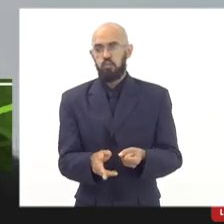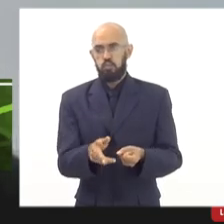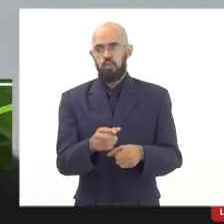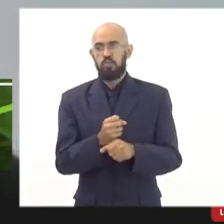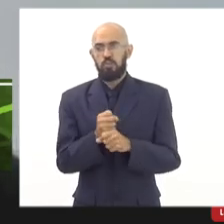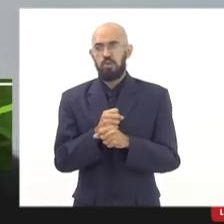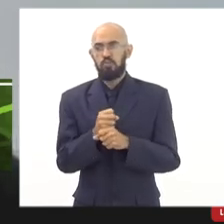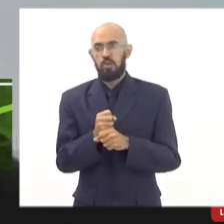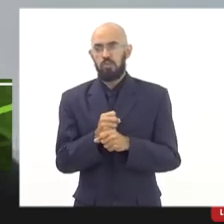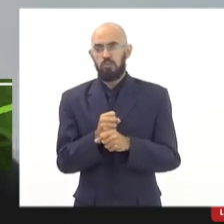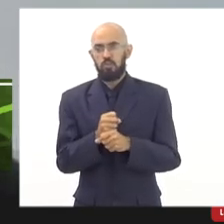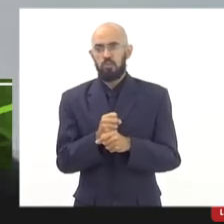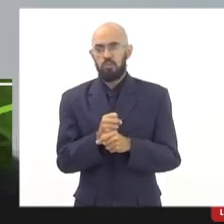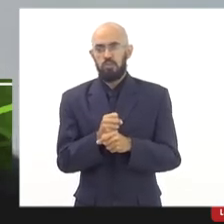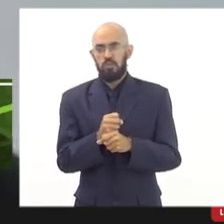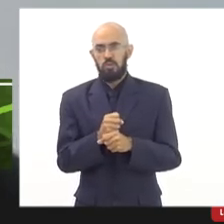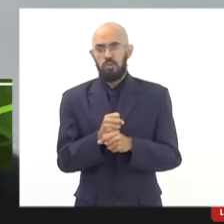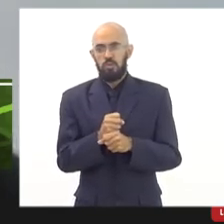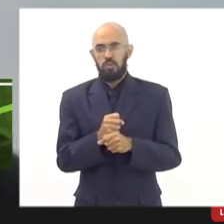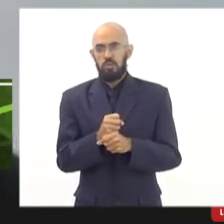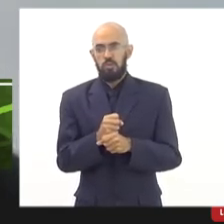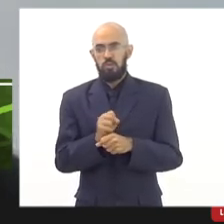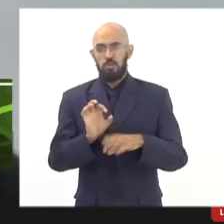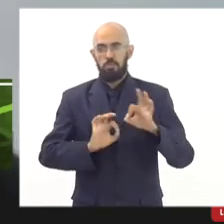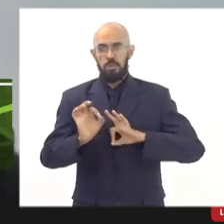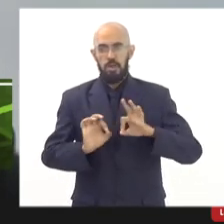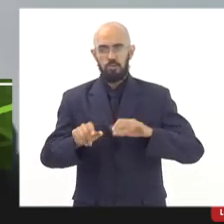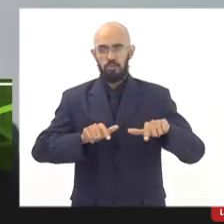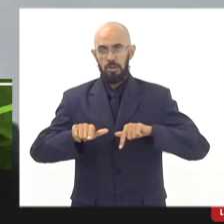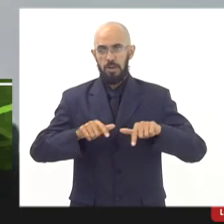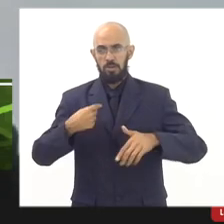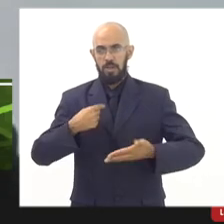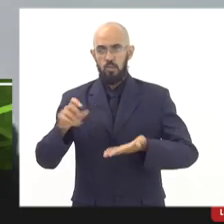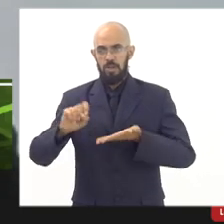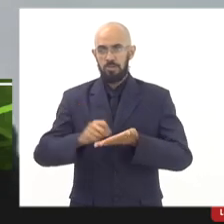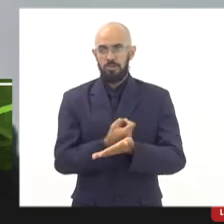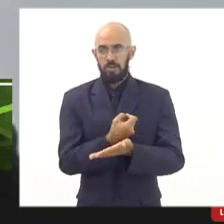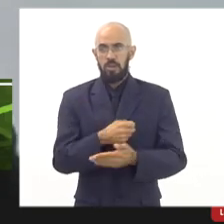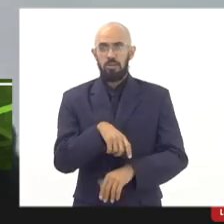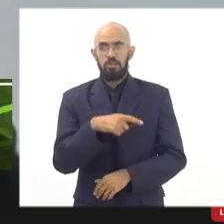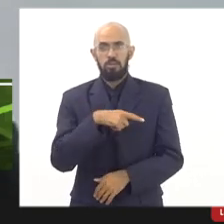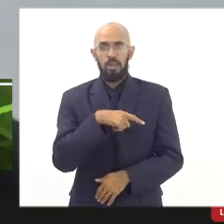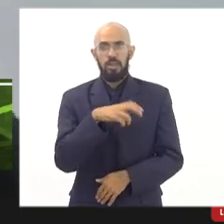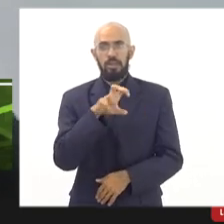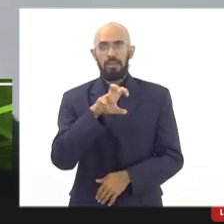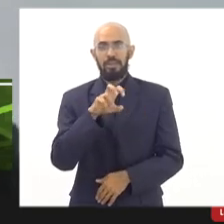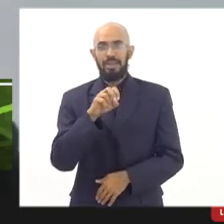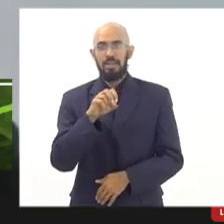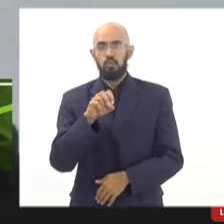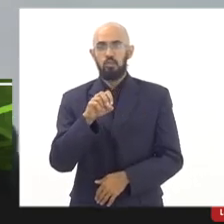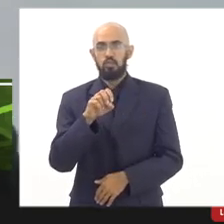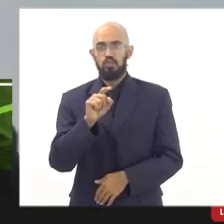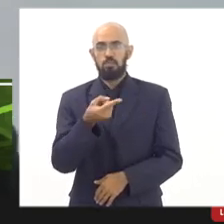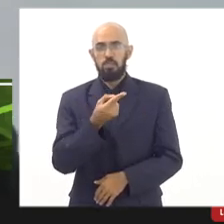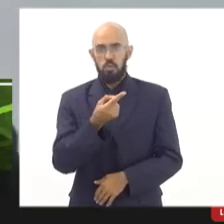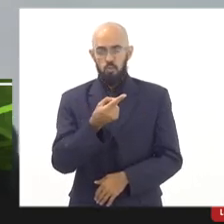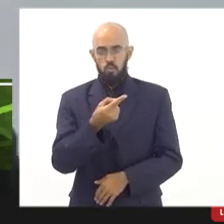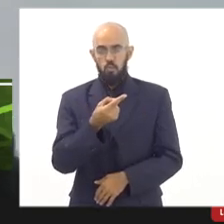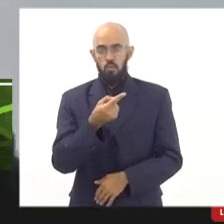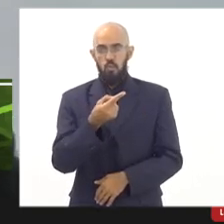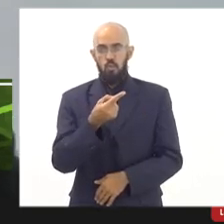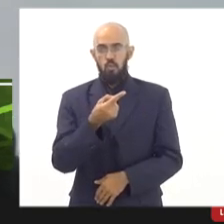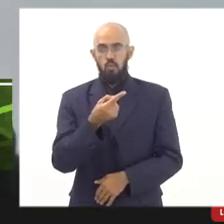No plano de trabalho que eu assinei, lá posta o valor de 500 mil reais em 10 parcelas de